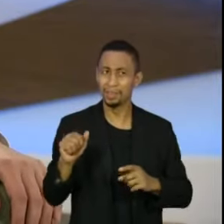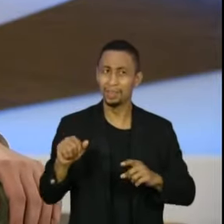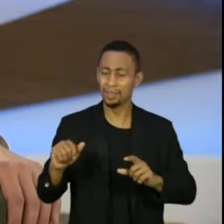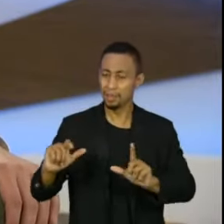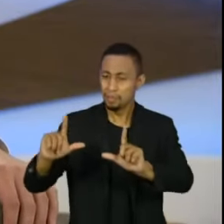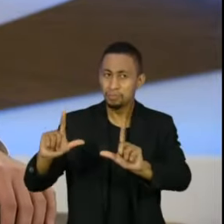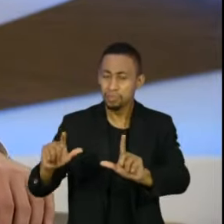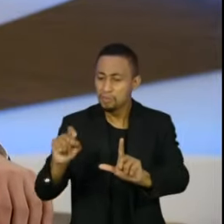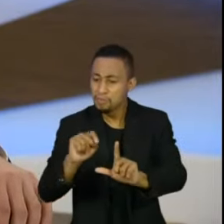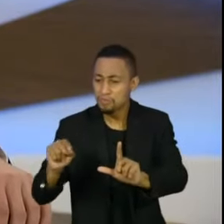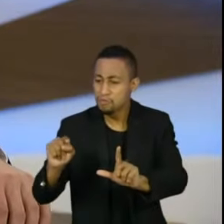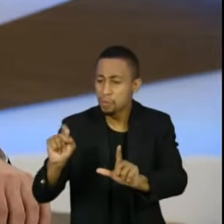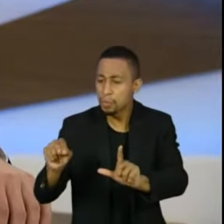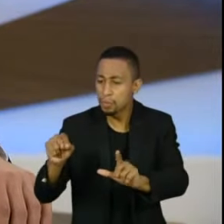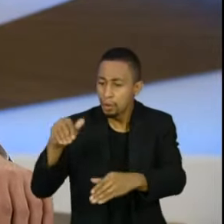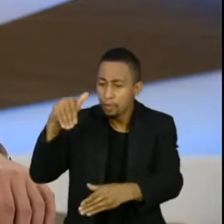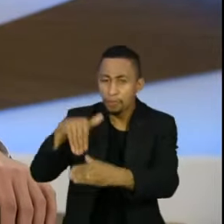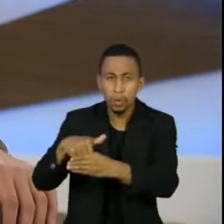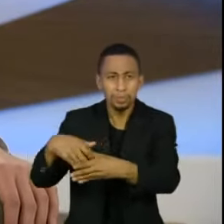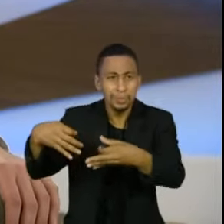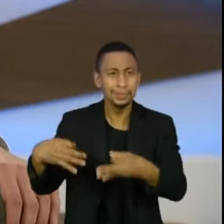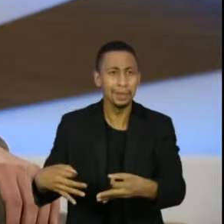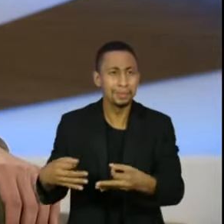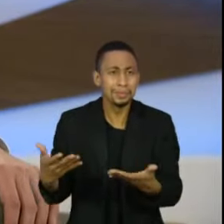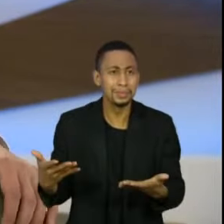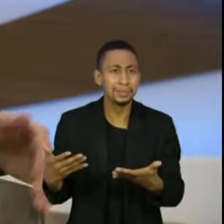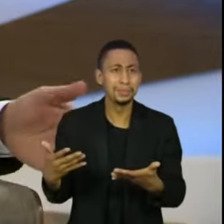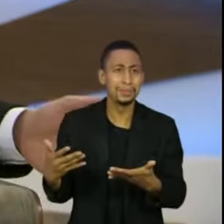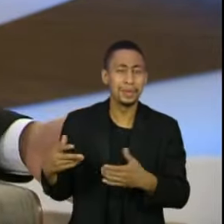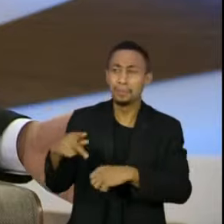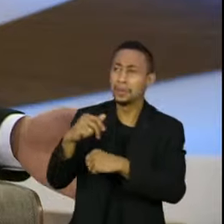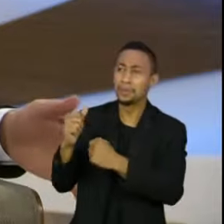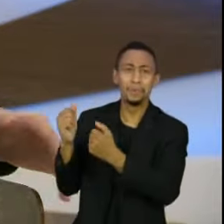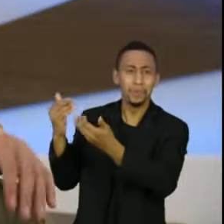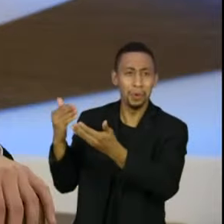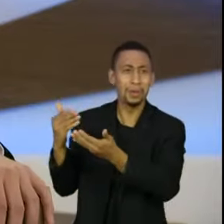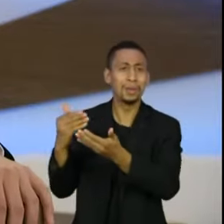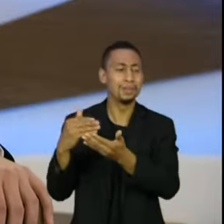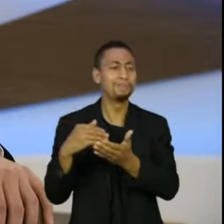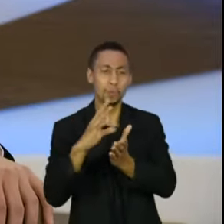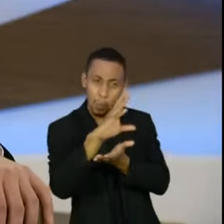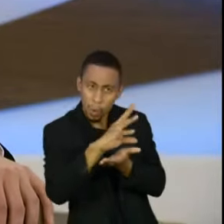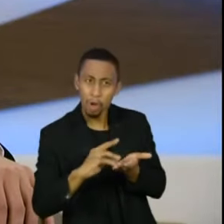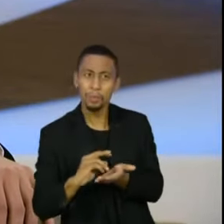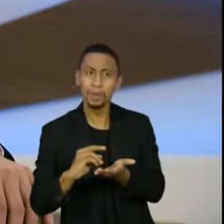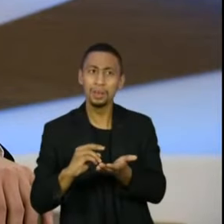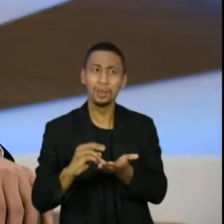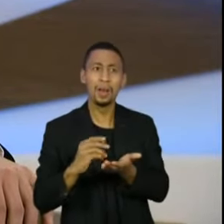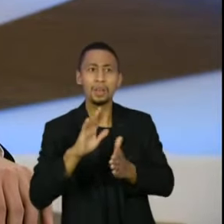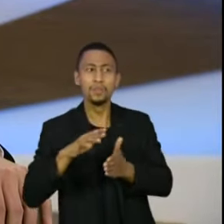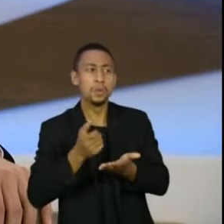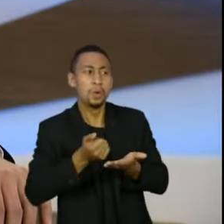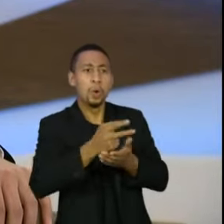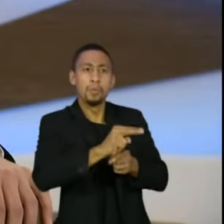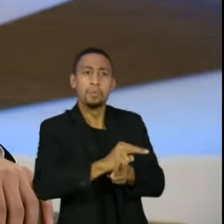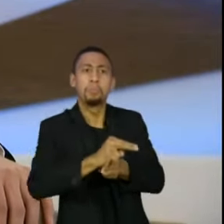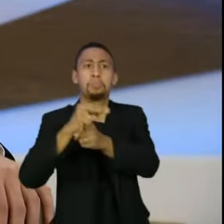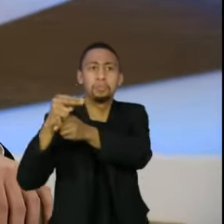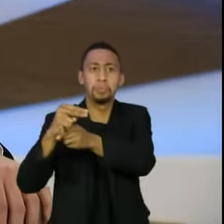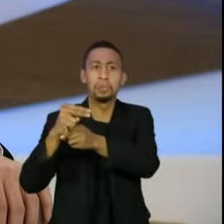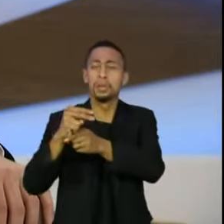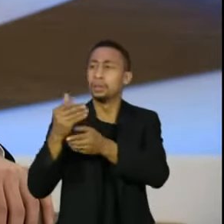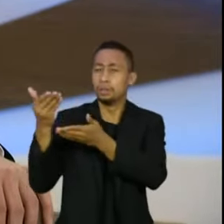eleitoral, nós temos um sistema eleitoral que dá exemplo no mundo afora, pelo sistema eletrônico que nós temos de votação, que, inclusive, permite